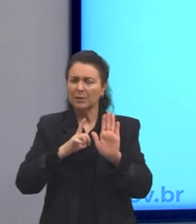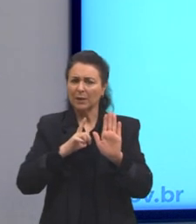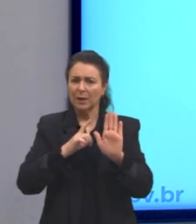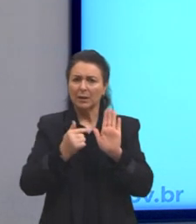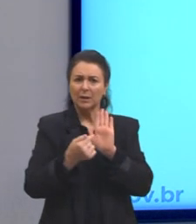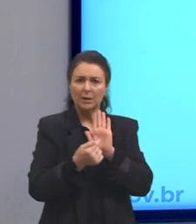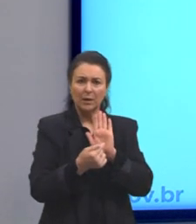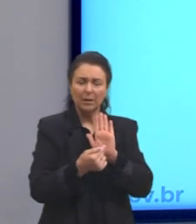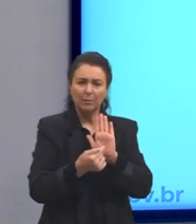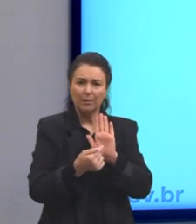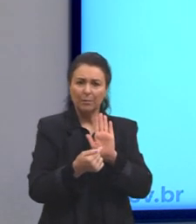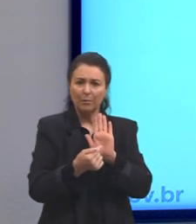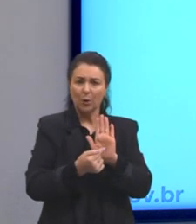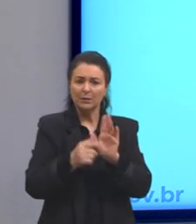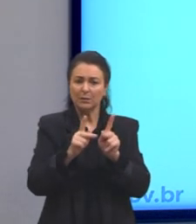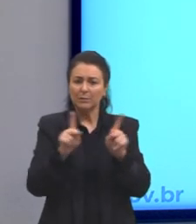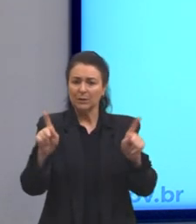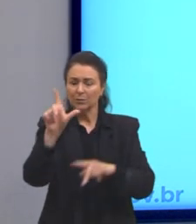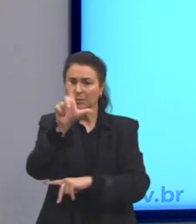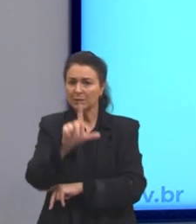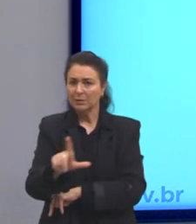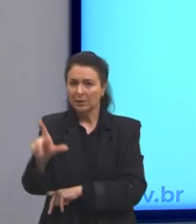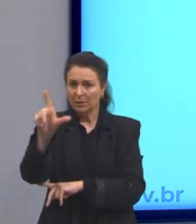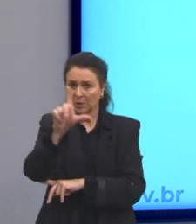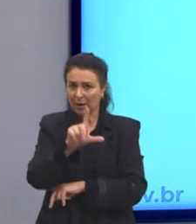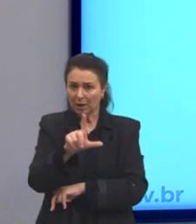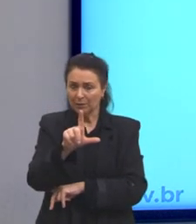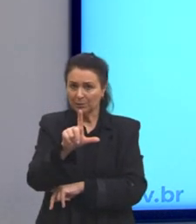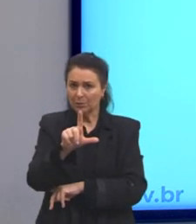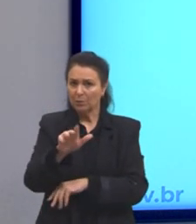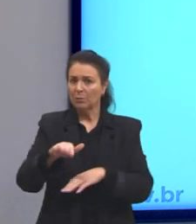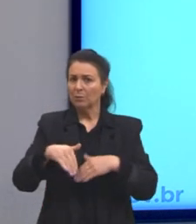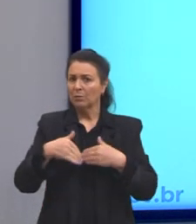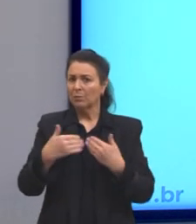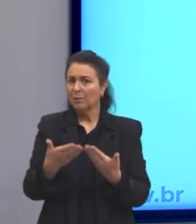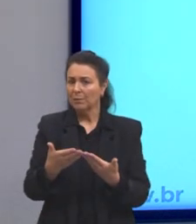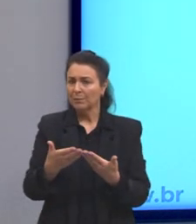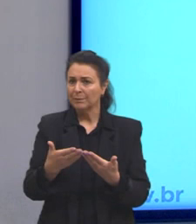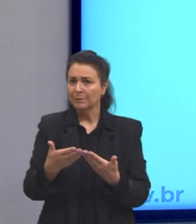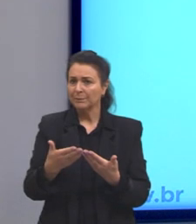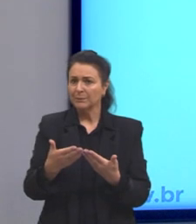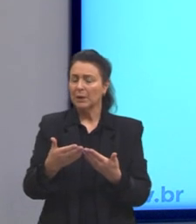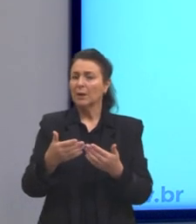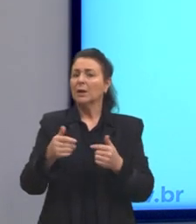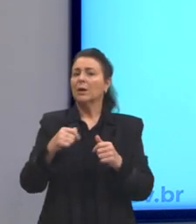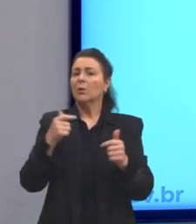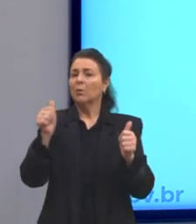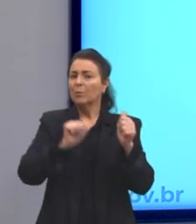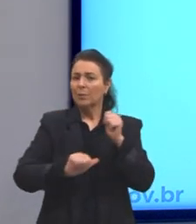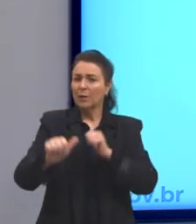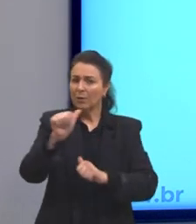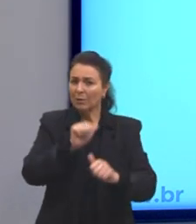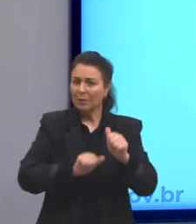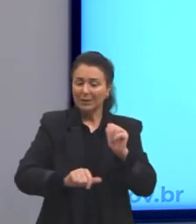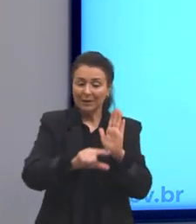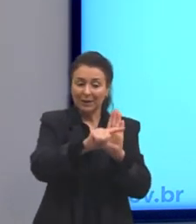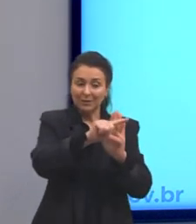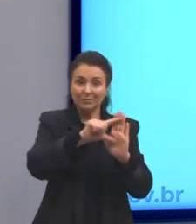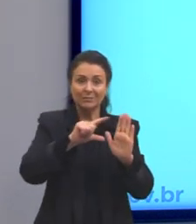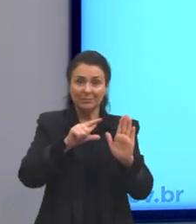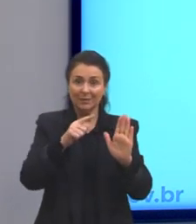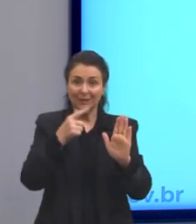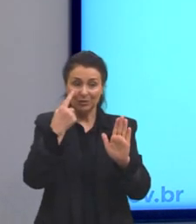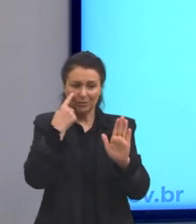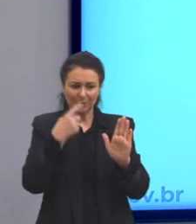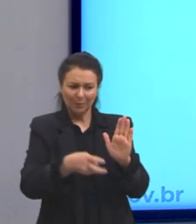caracterizam o período literário ao qual pertence. Uma qualidade patente nessa estrofe é...